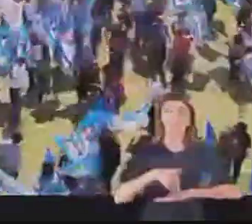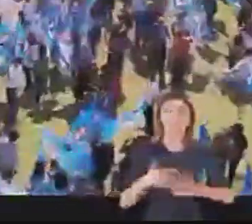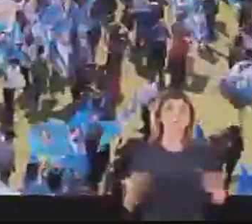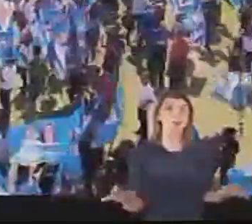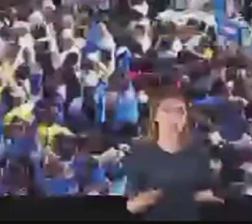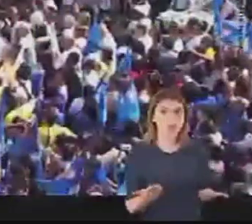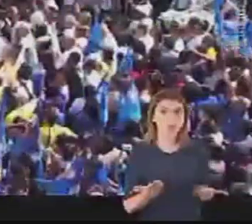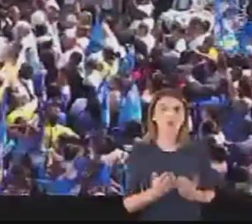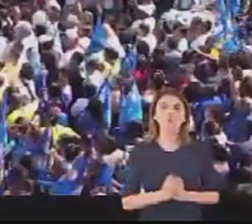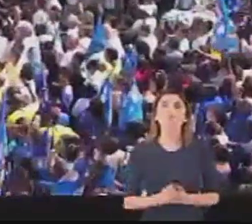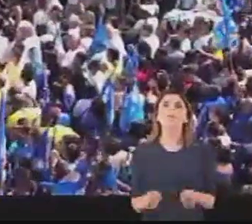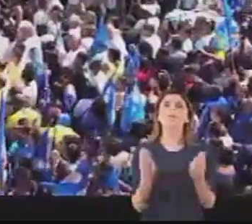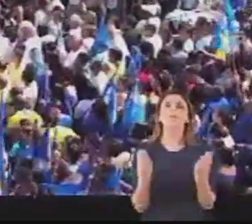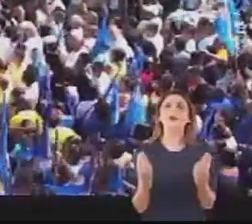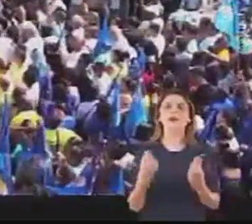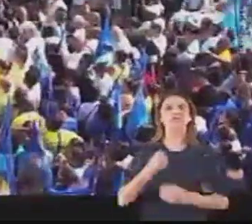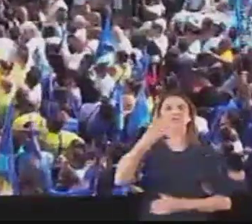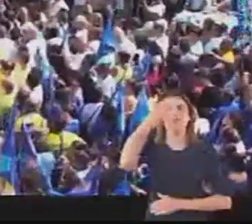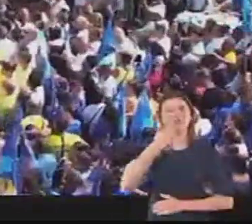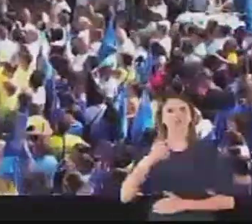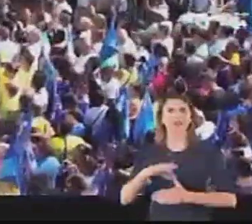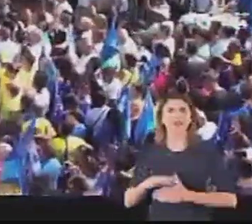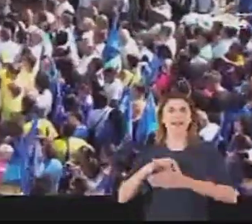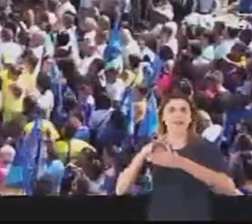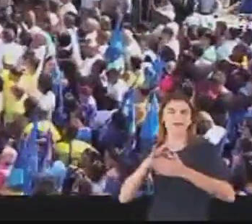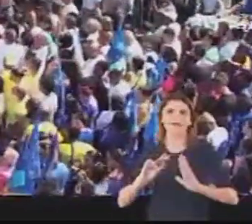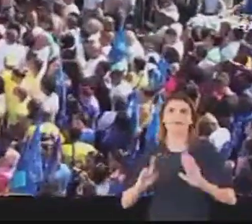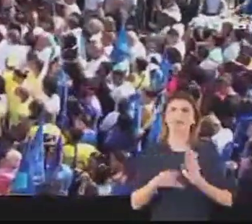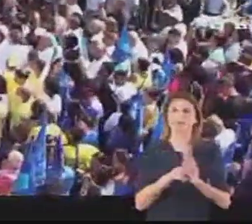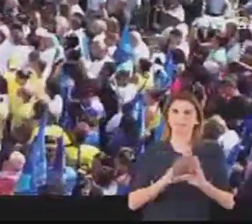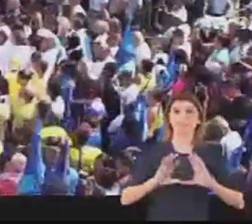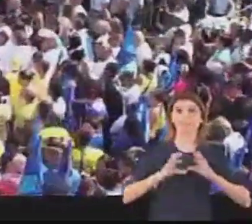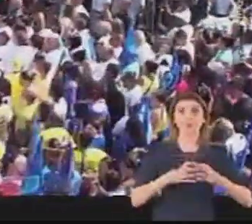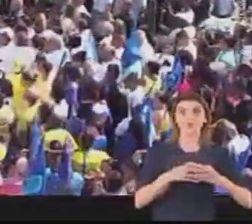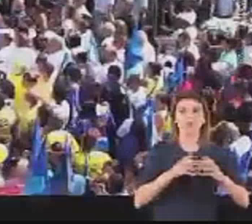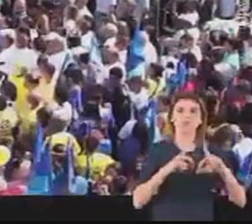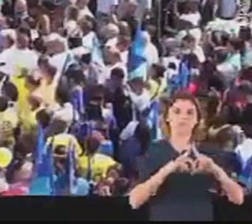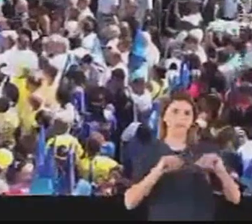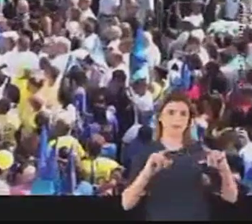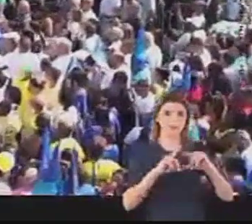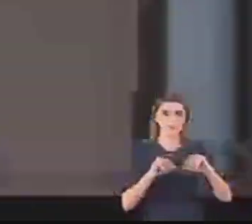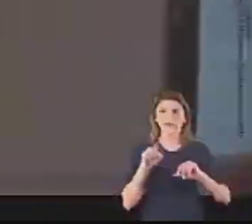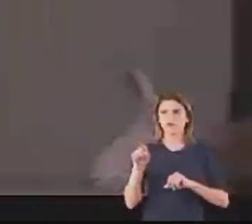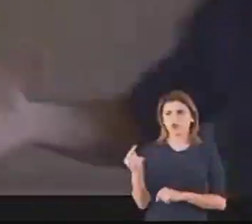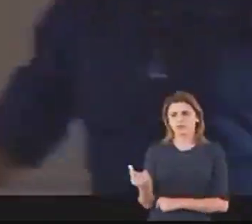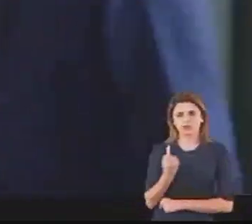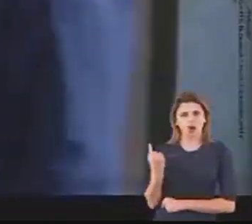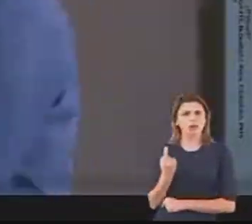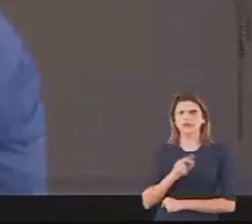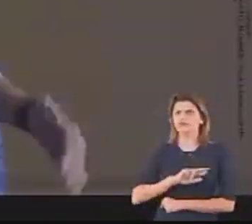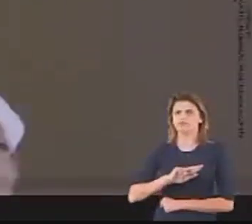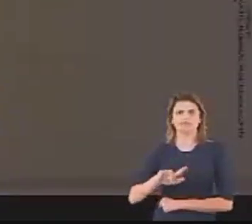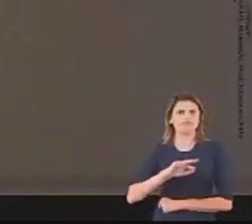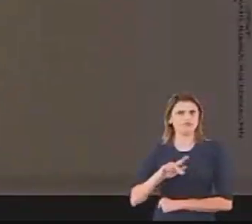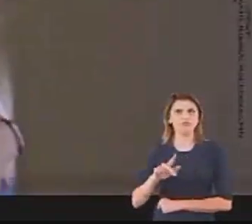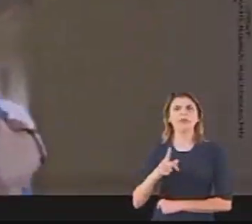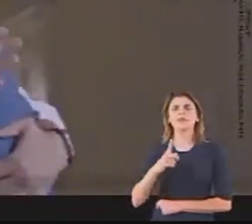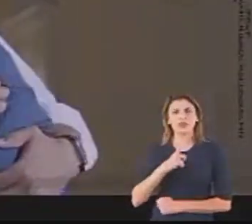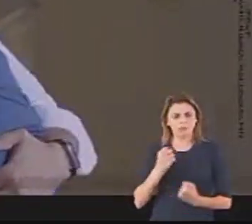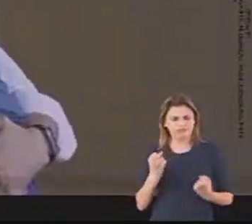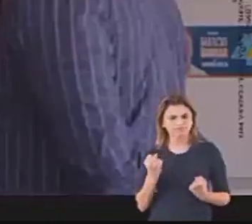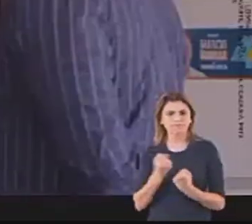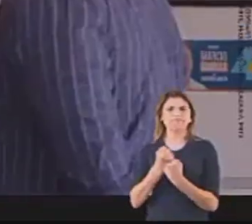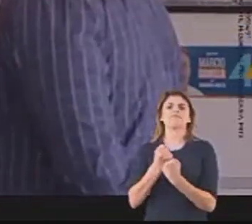Canela, na condição de líder da nossa bancada federal, para dizer que você não está sozinho e com a